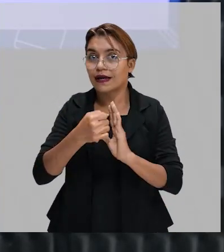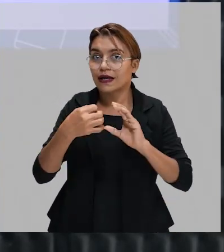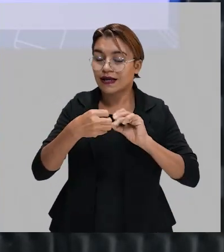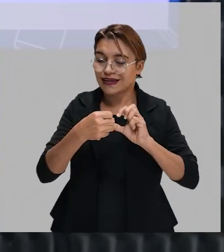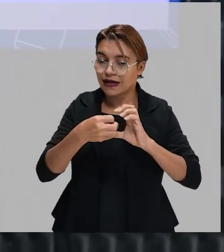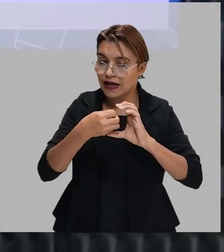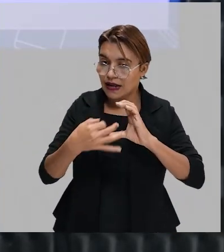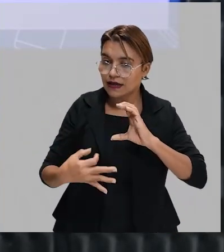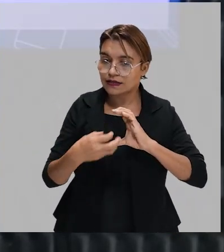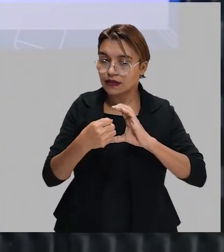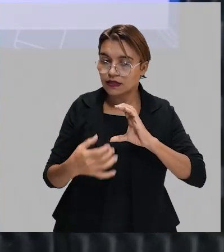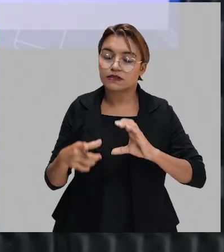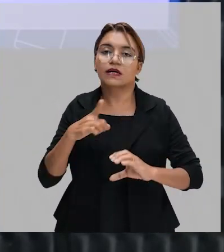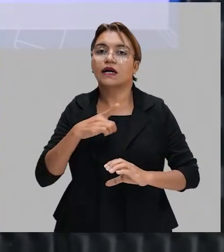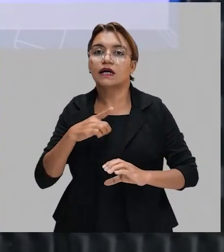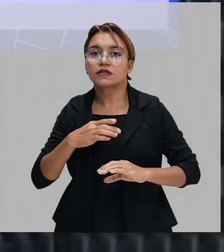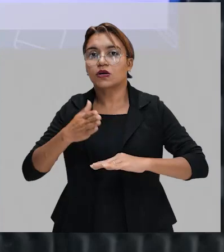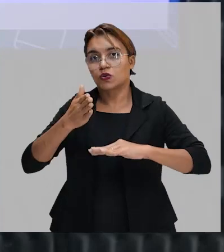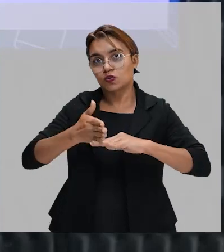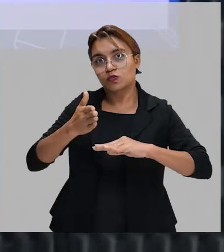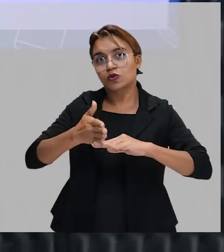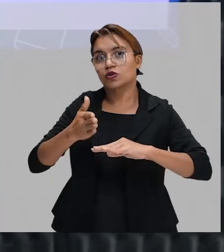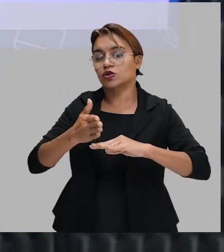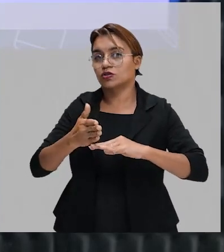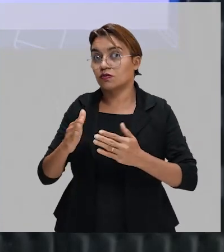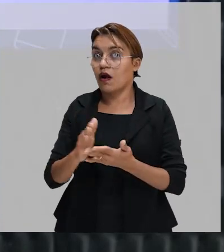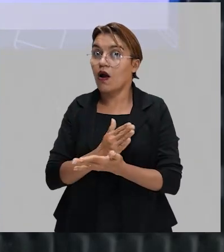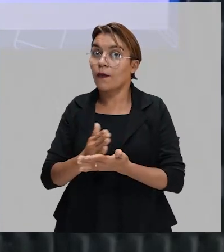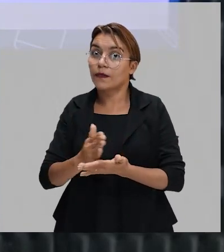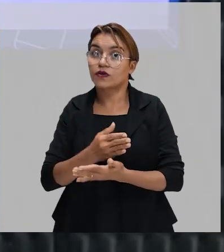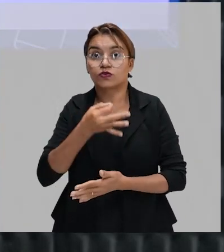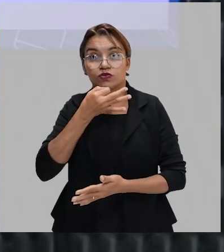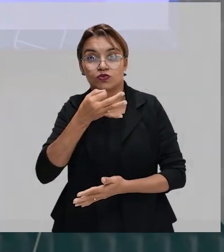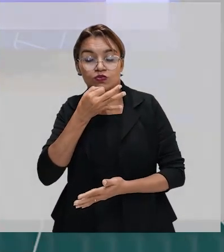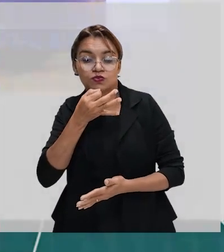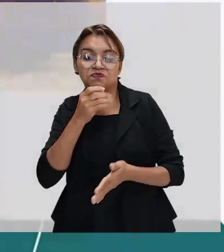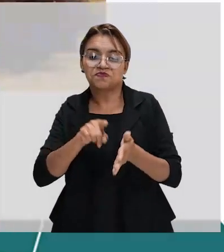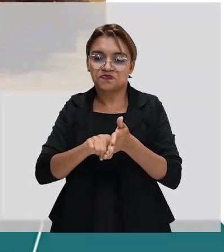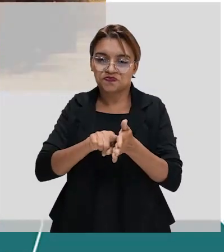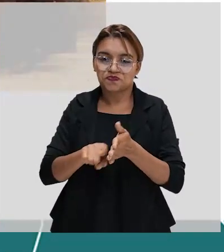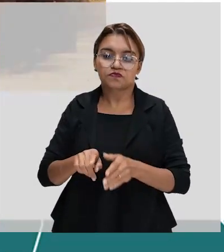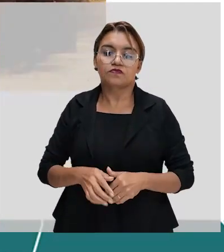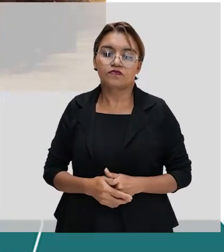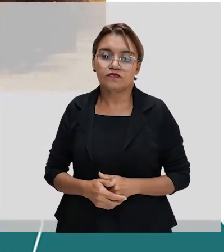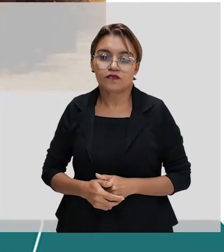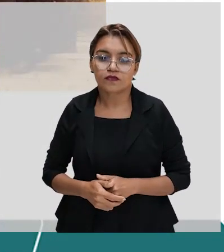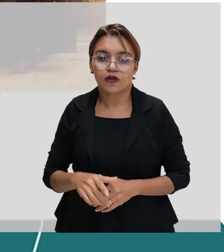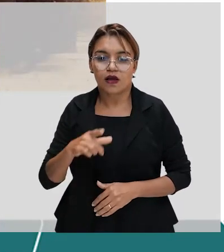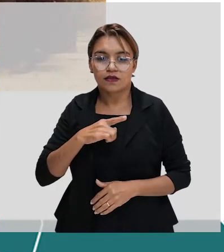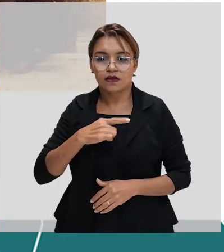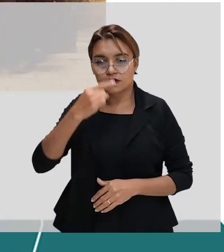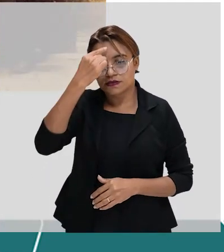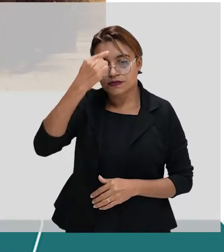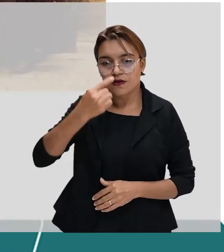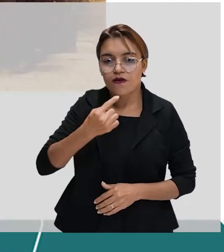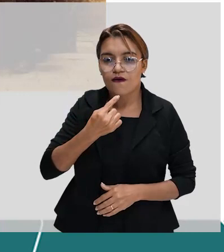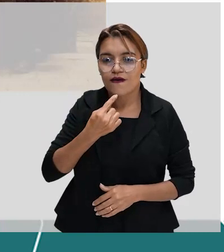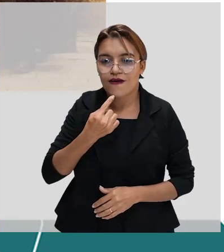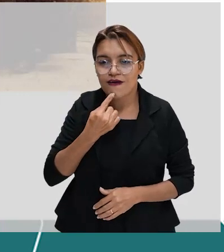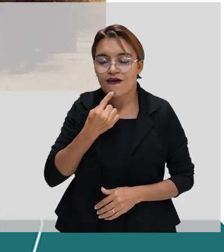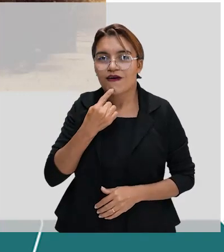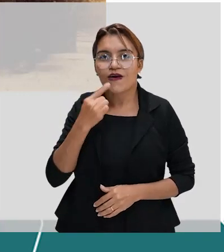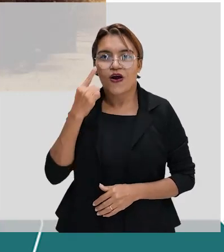no modernismo, tá bom? Segundo alguns estudiosos. Aqui eu trouxe figuras pitorescas da